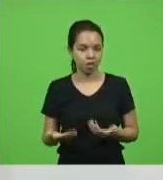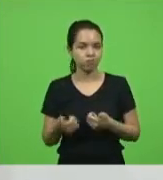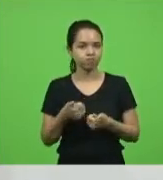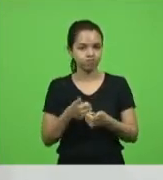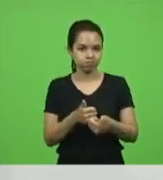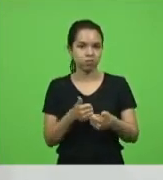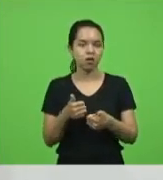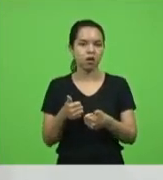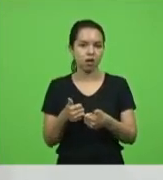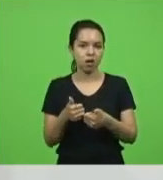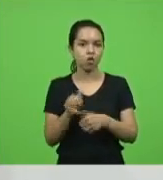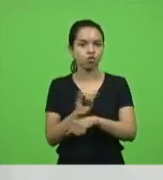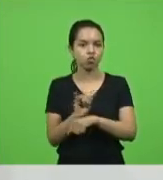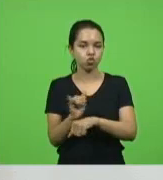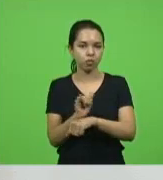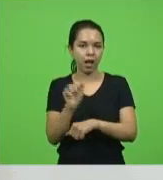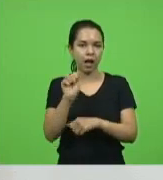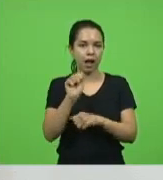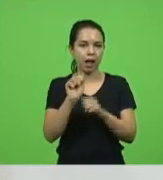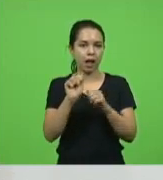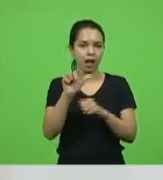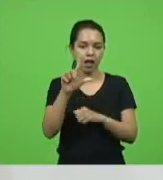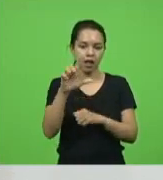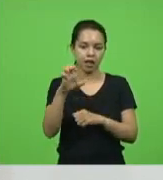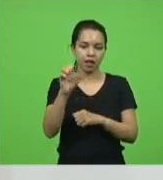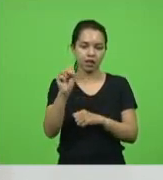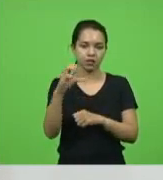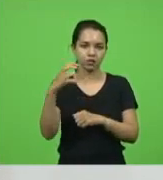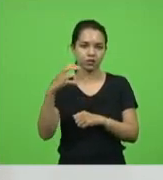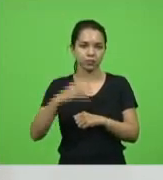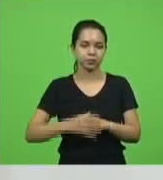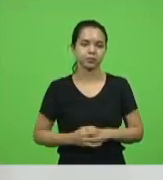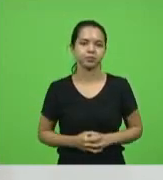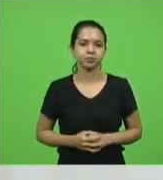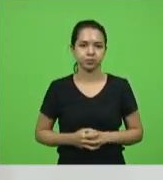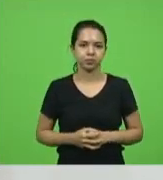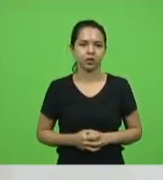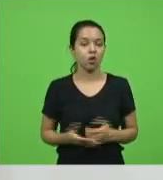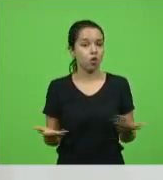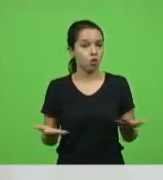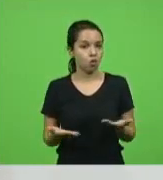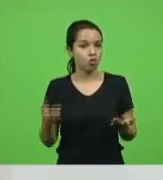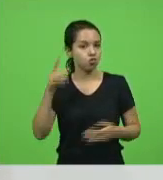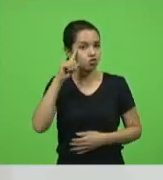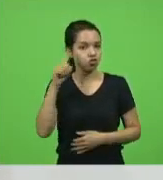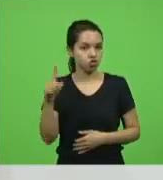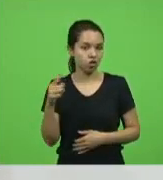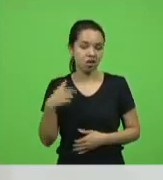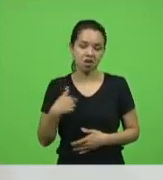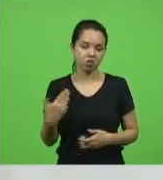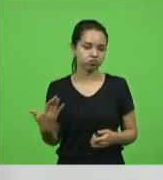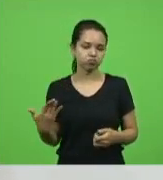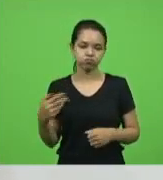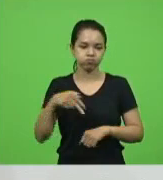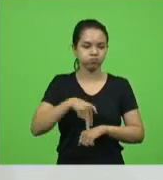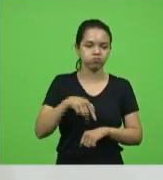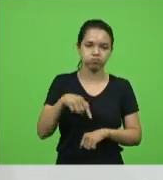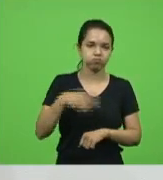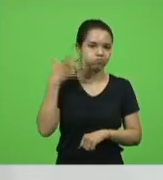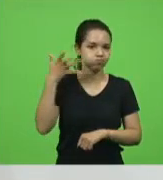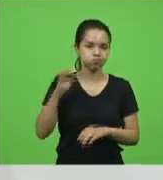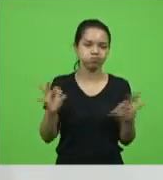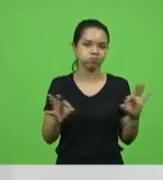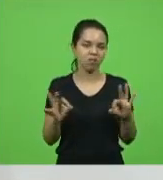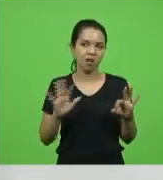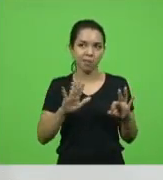da LESC. Hoje era um dia que eu não viria à tribuna me pronunciar, mas ontem, antes de dormir,